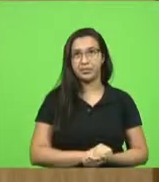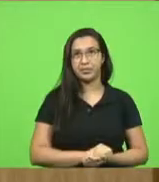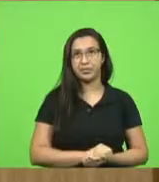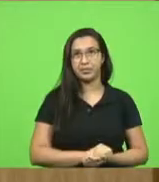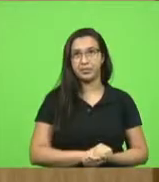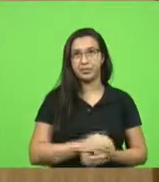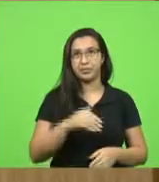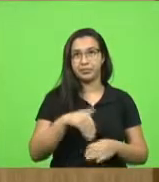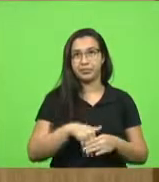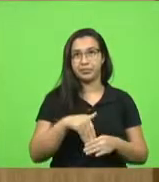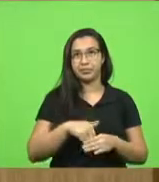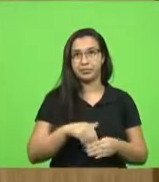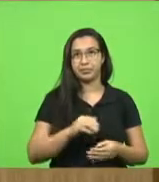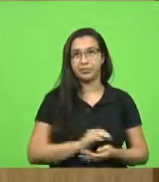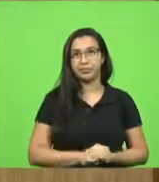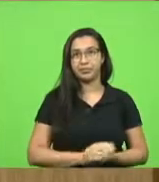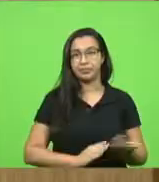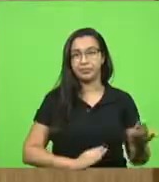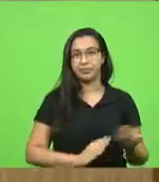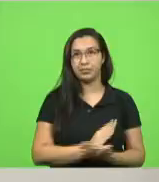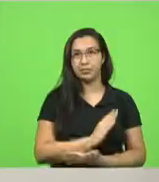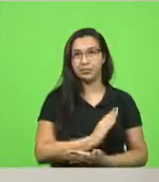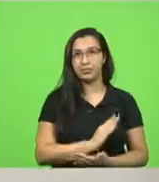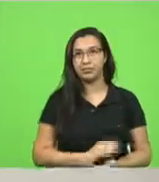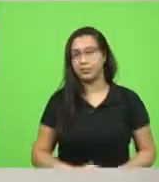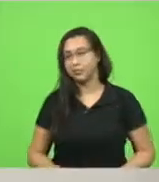Em votação. Aprovado.